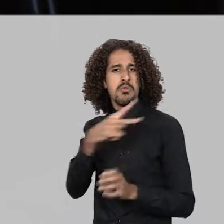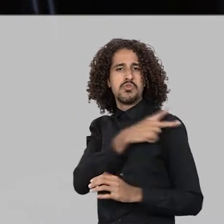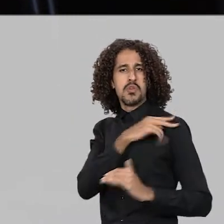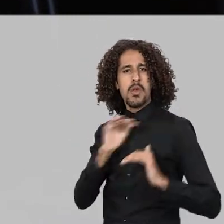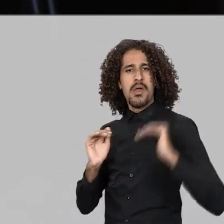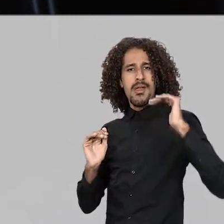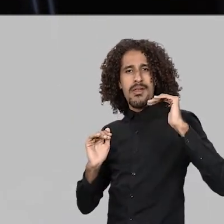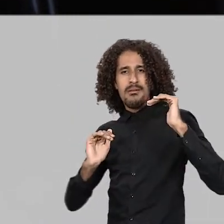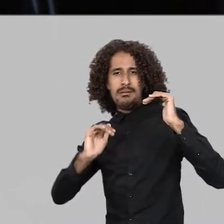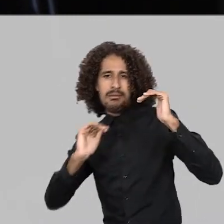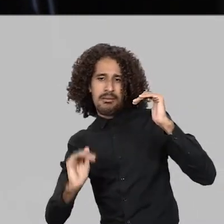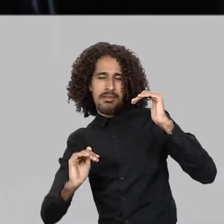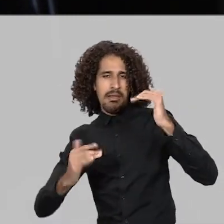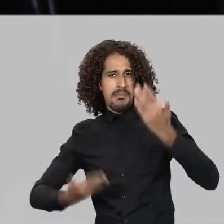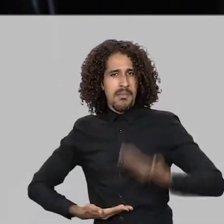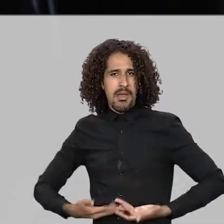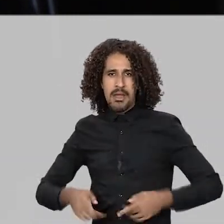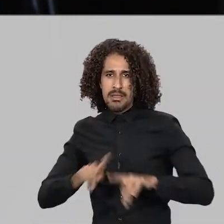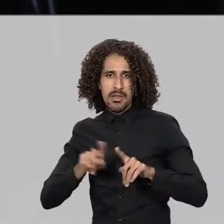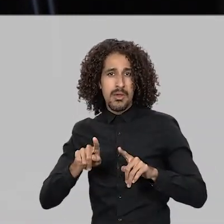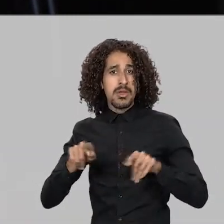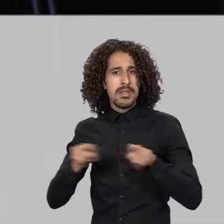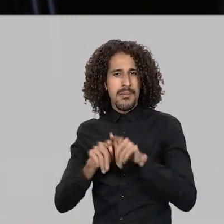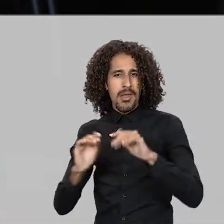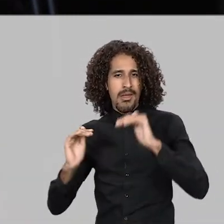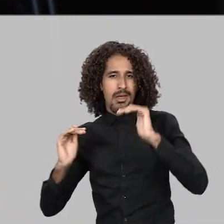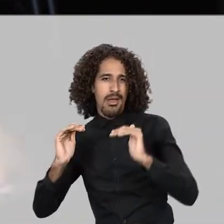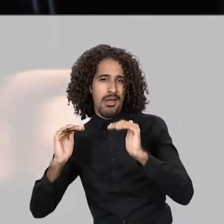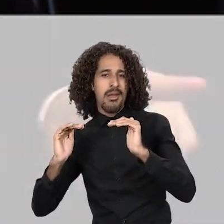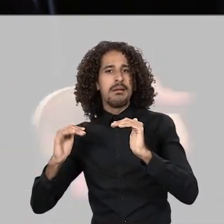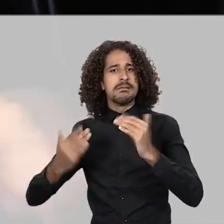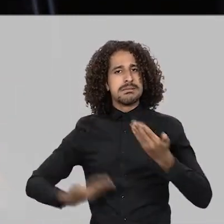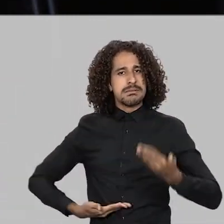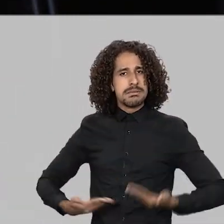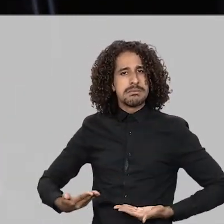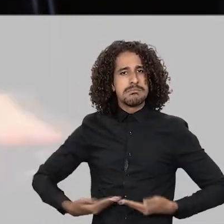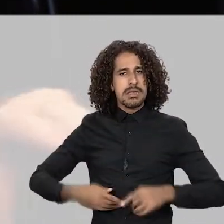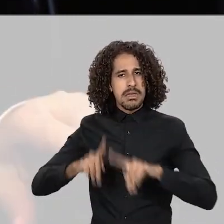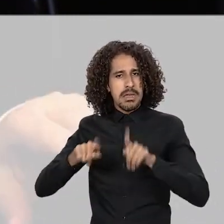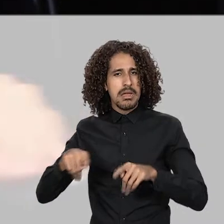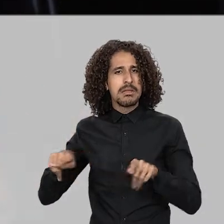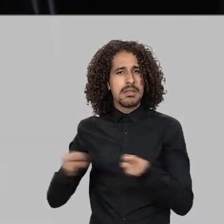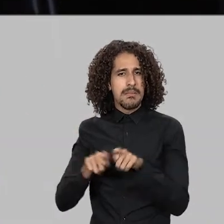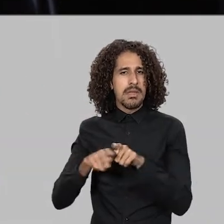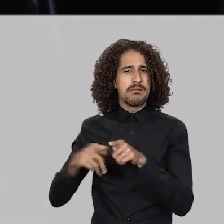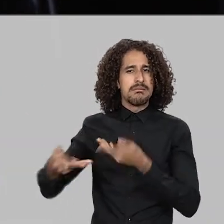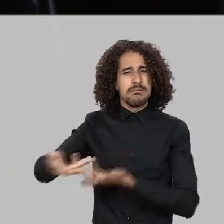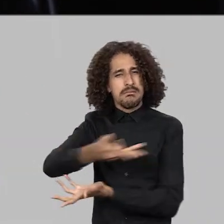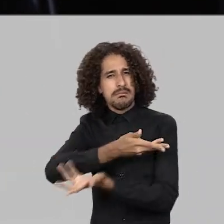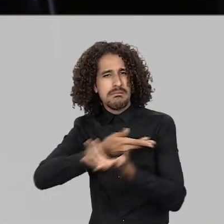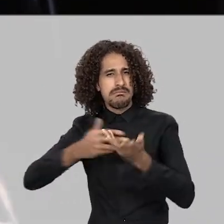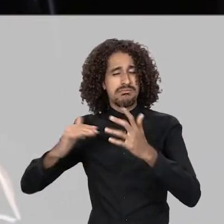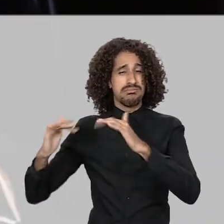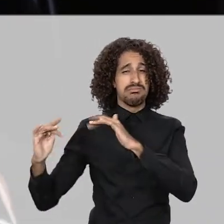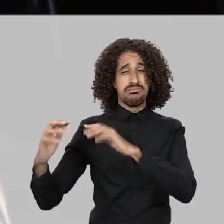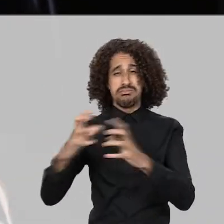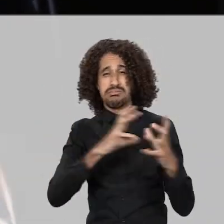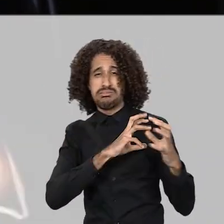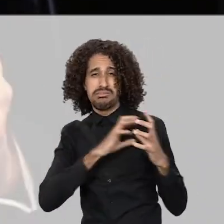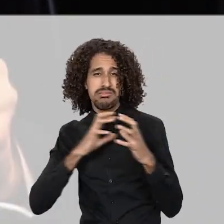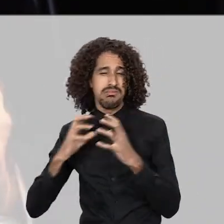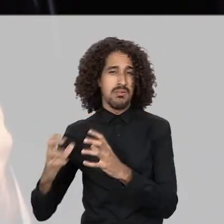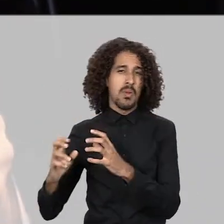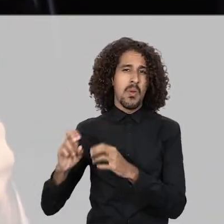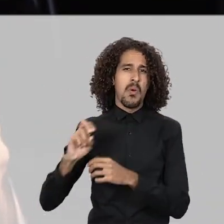superiores e subordinados, mas também um clima ruim entre pessoas e base horizontal. Cria um